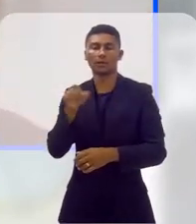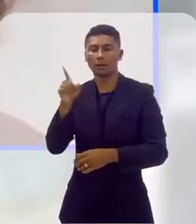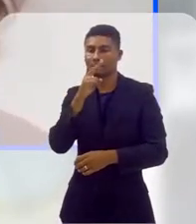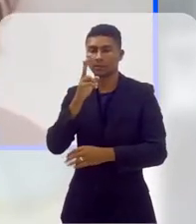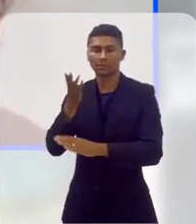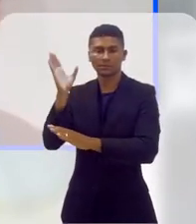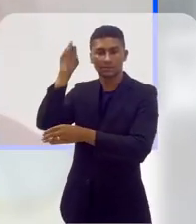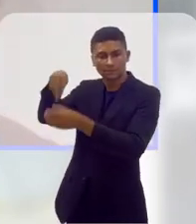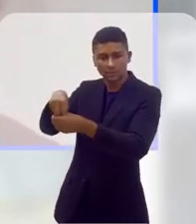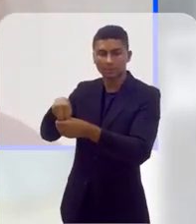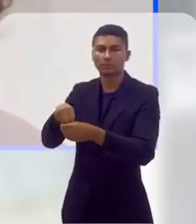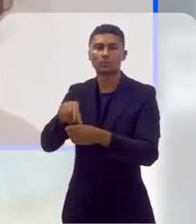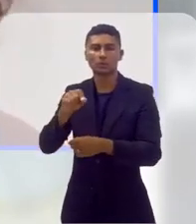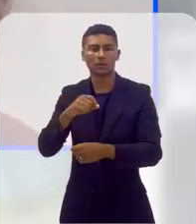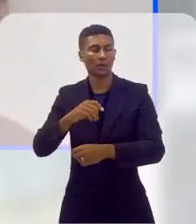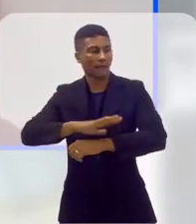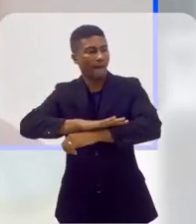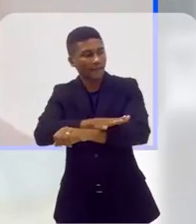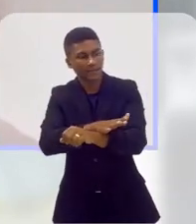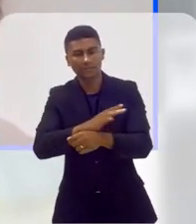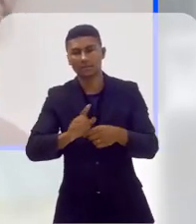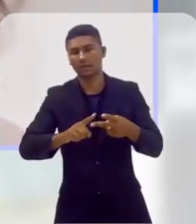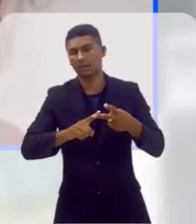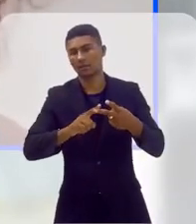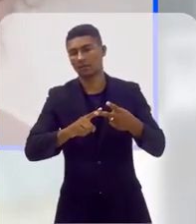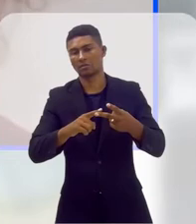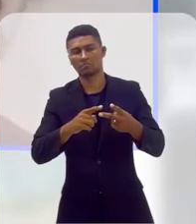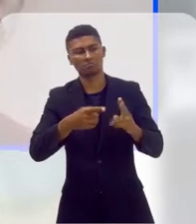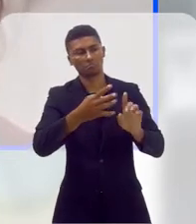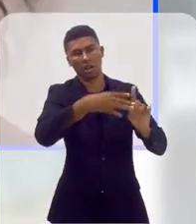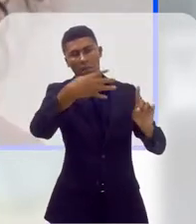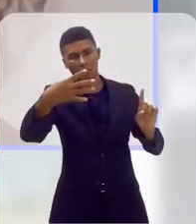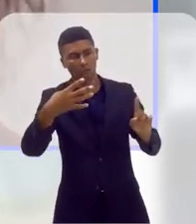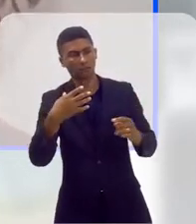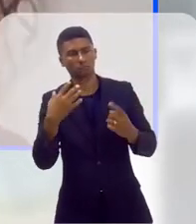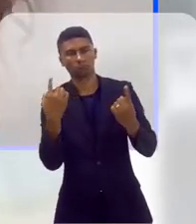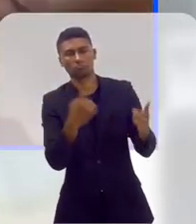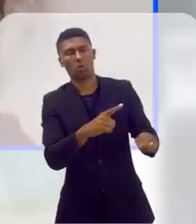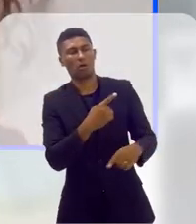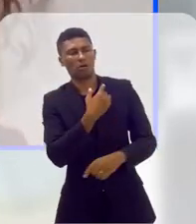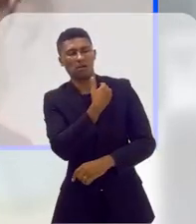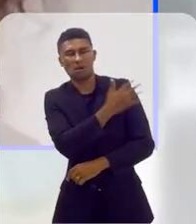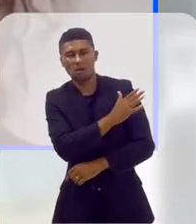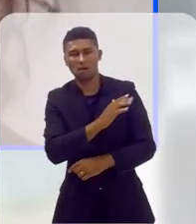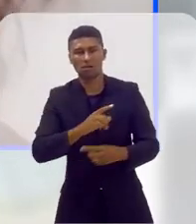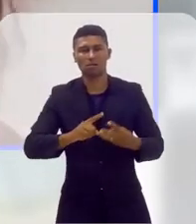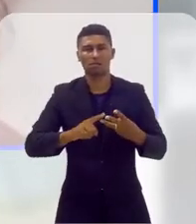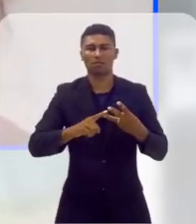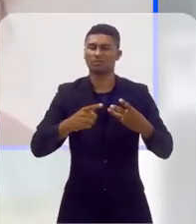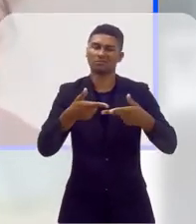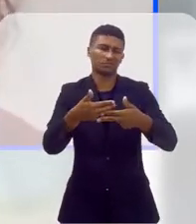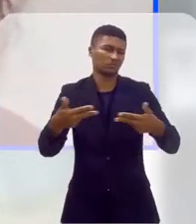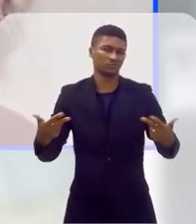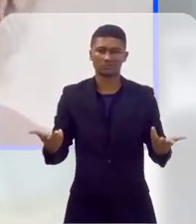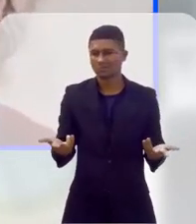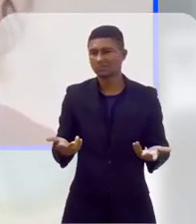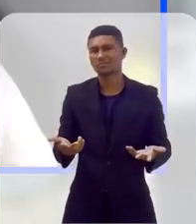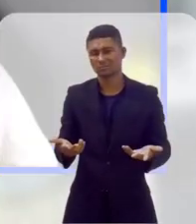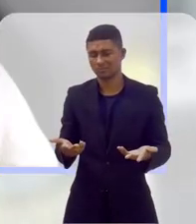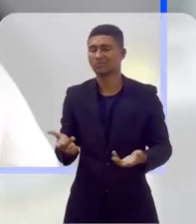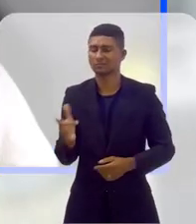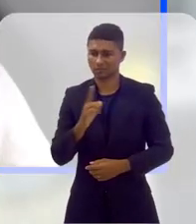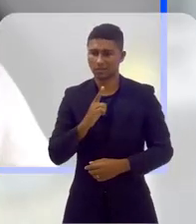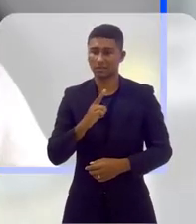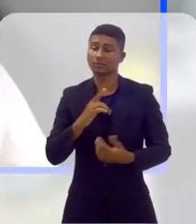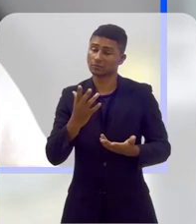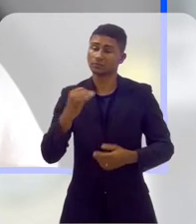que é muito racista, é muito misógena, é muito LGBTQI, e, obviamente, isso vai se refletir nos agentes que ali estão. Então, ainda é uma